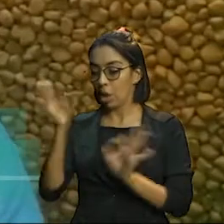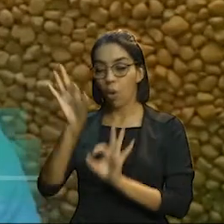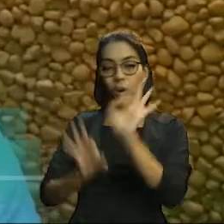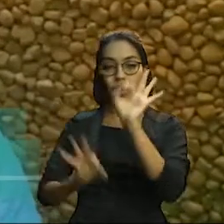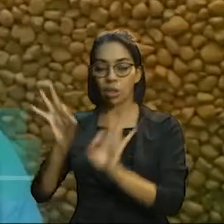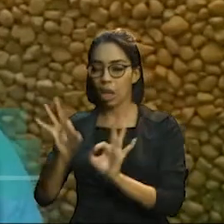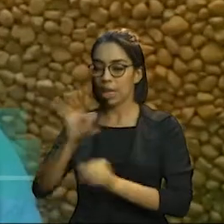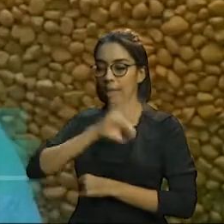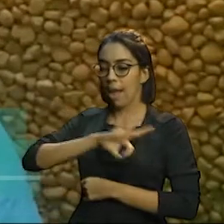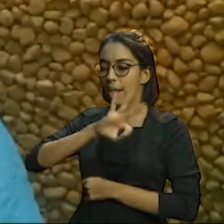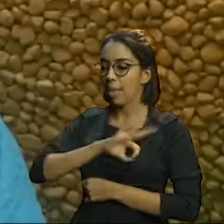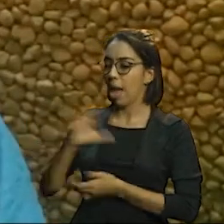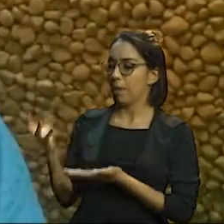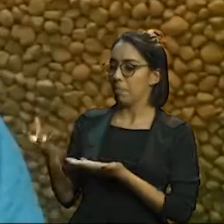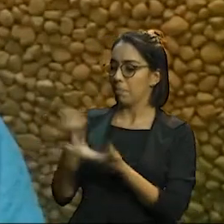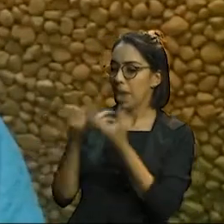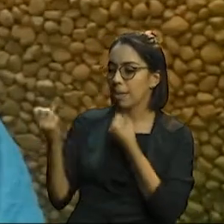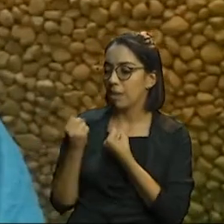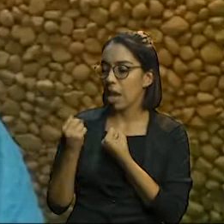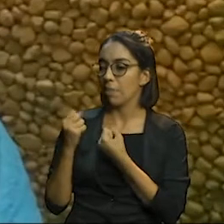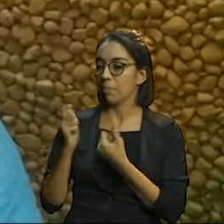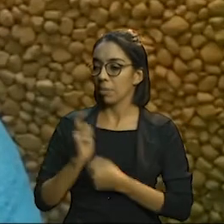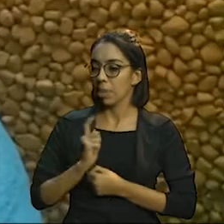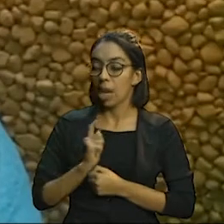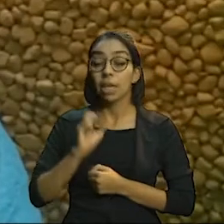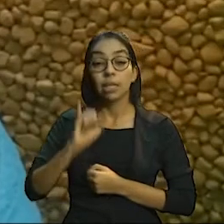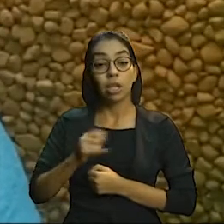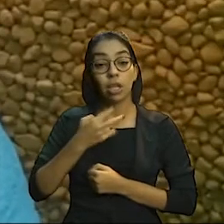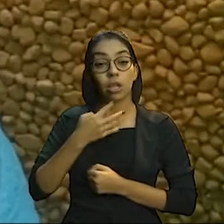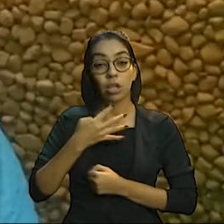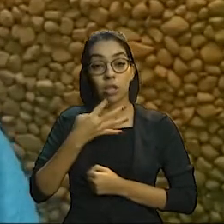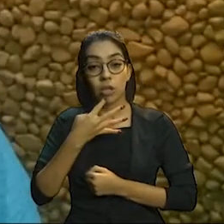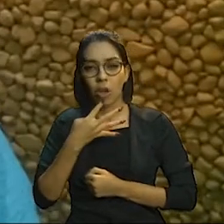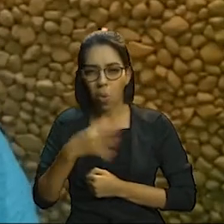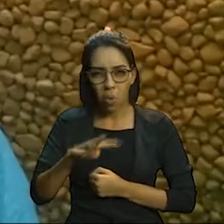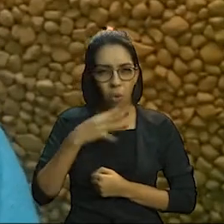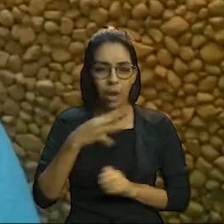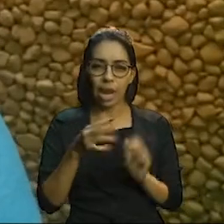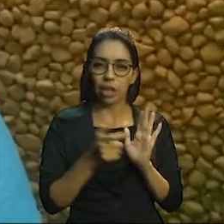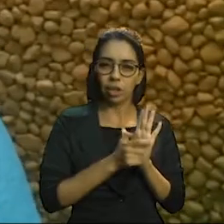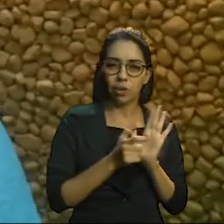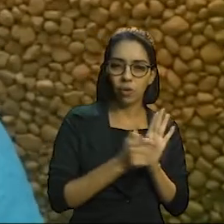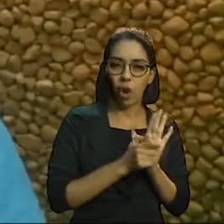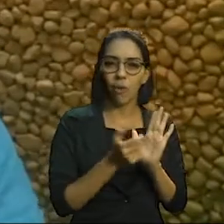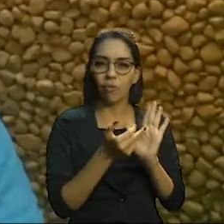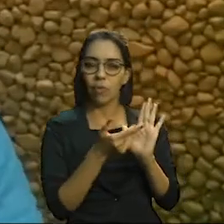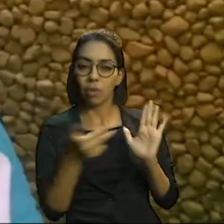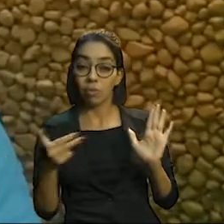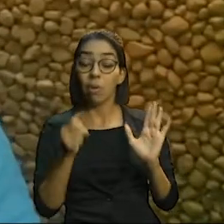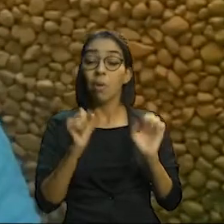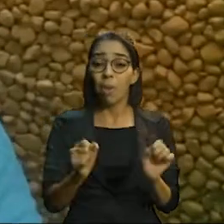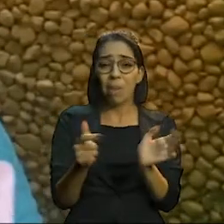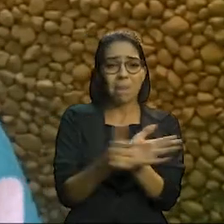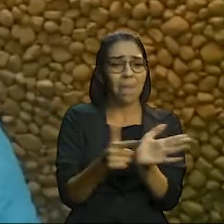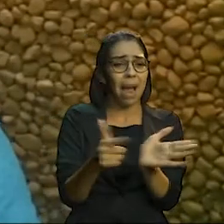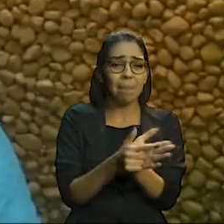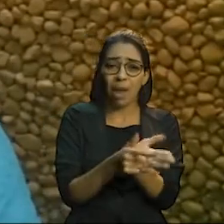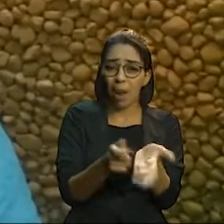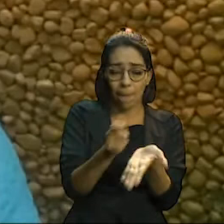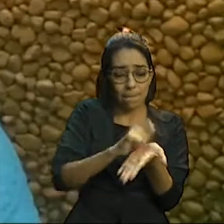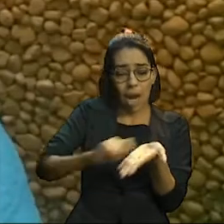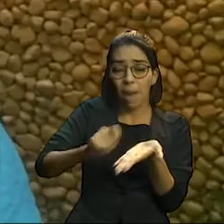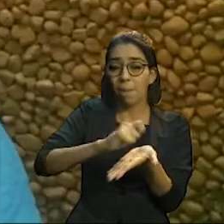recebimentos. Se você não tem tanta familiaridade com softwares ou com planilhas, você pode pegar também um papel, um caderninho,